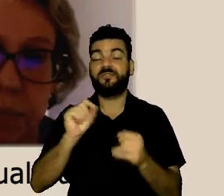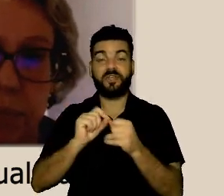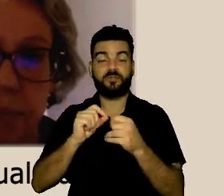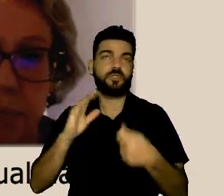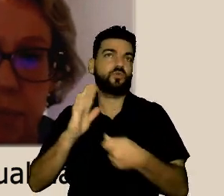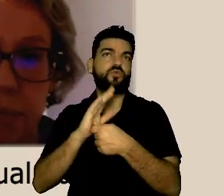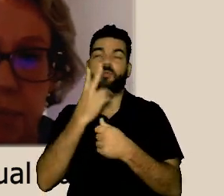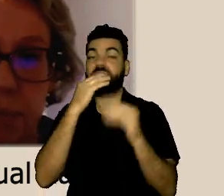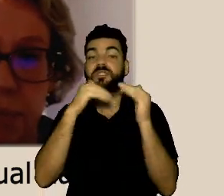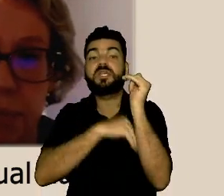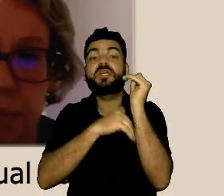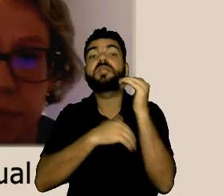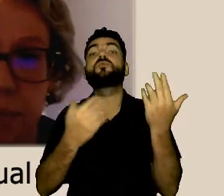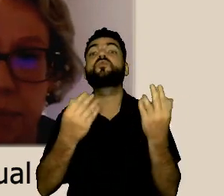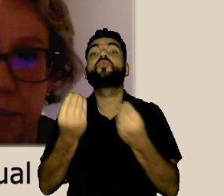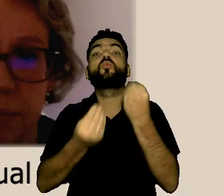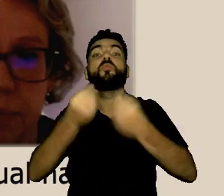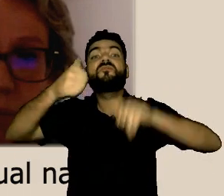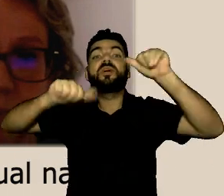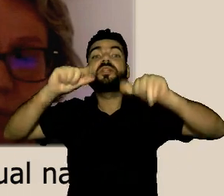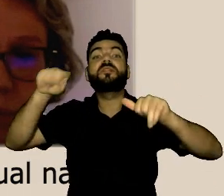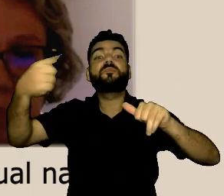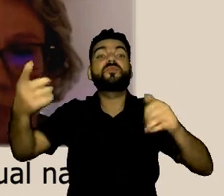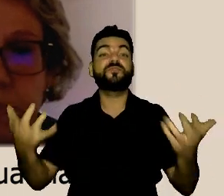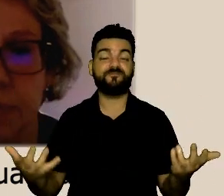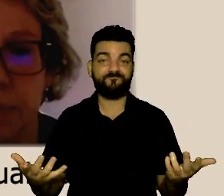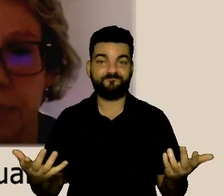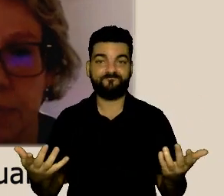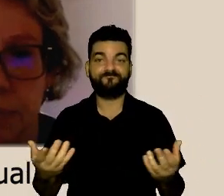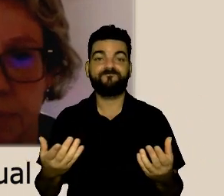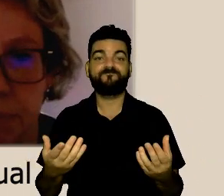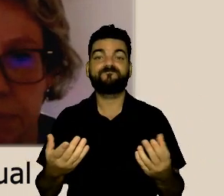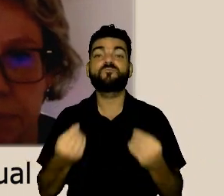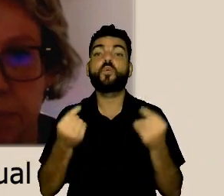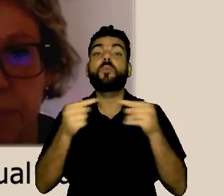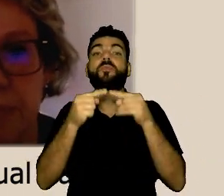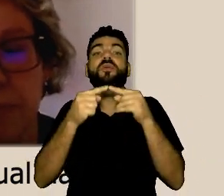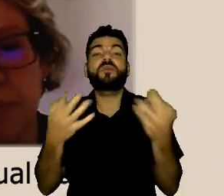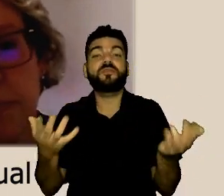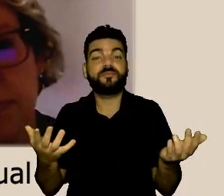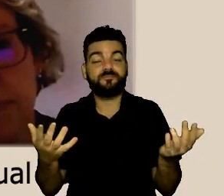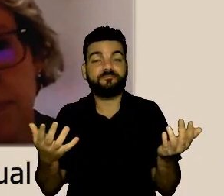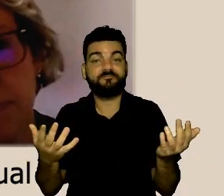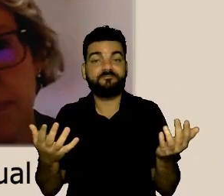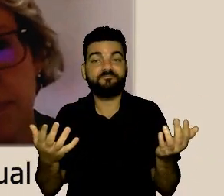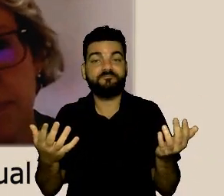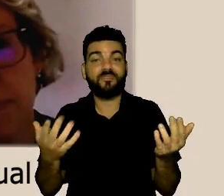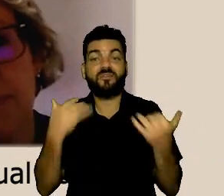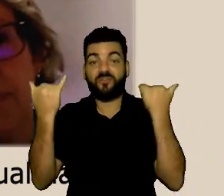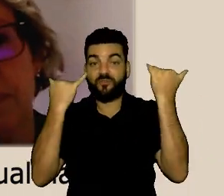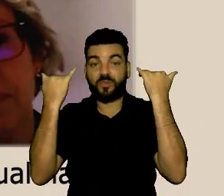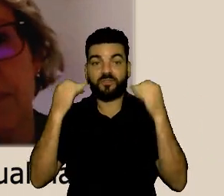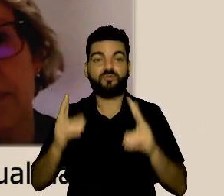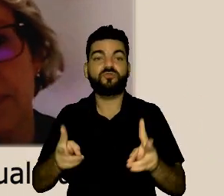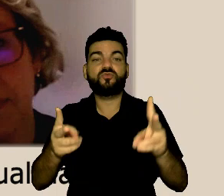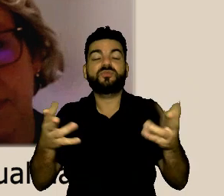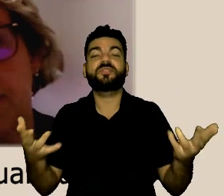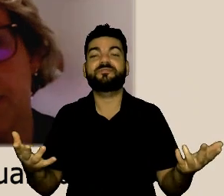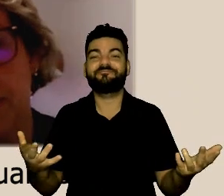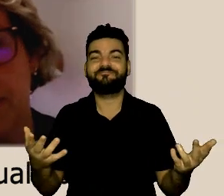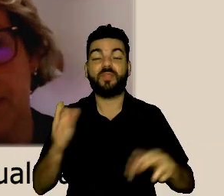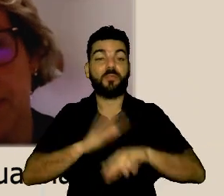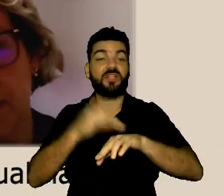anônima, como você depois continuar resgatando os dados, colhendo mais